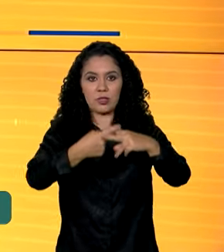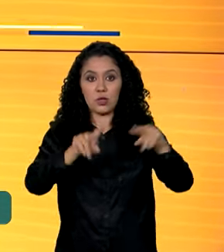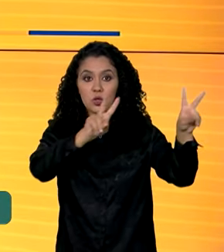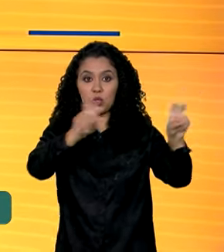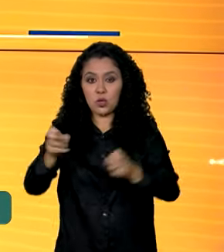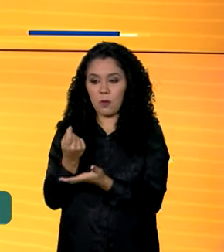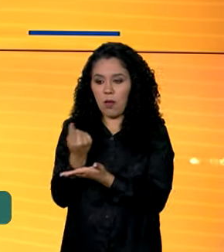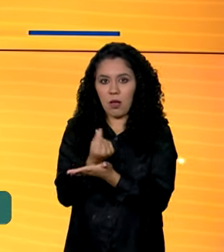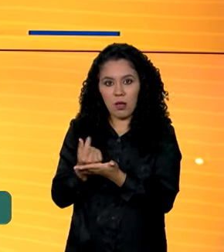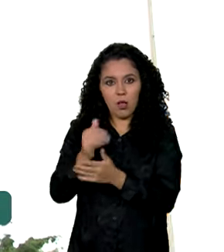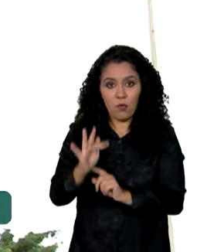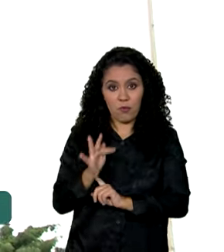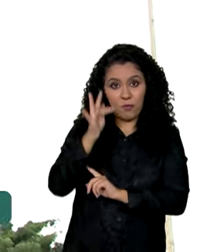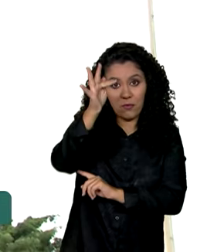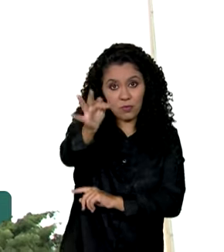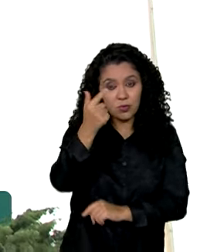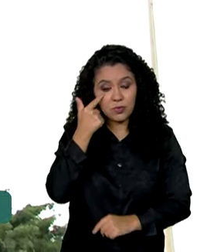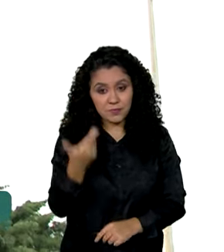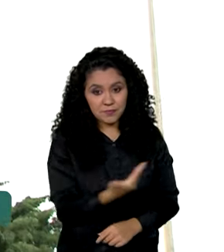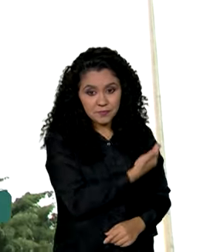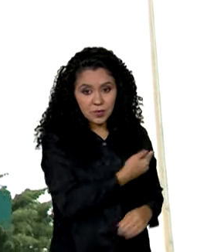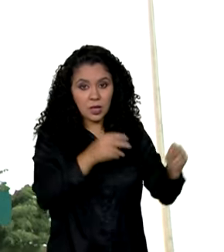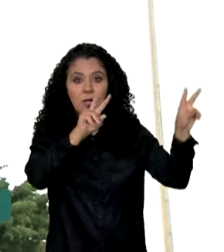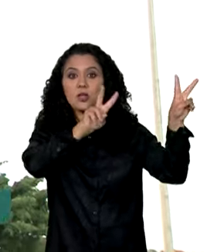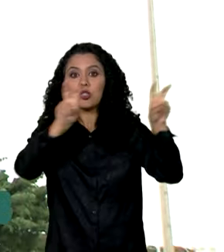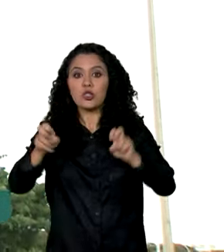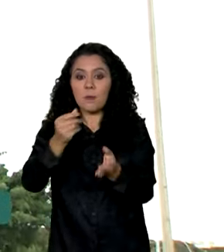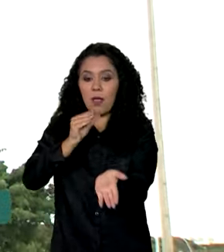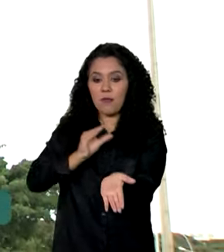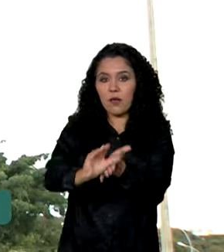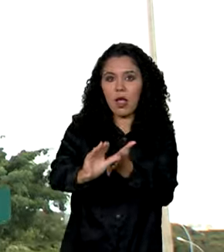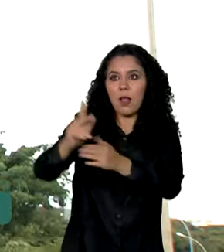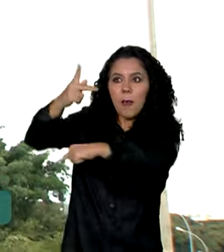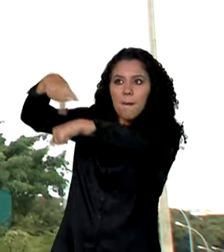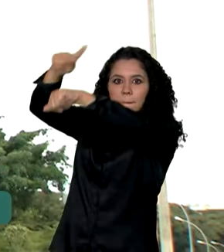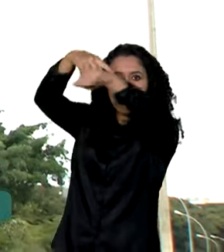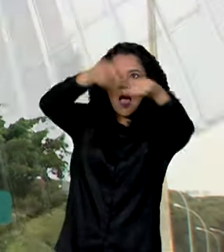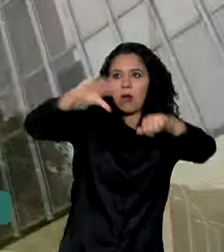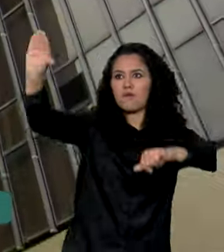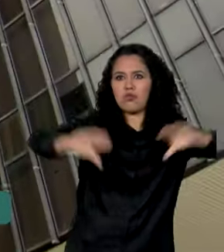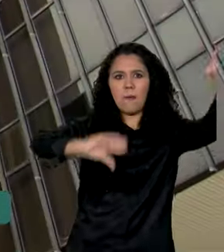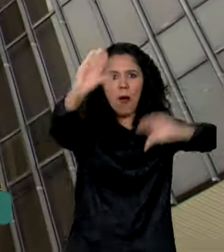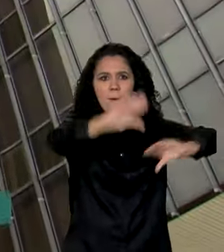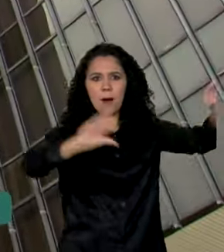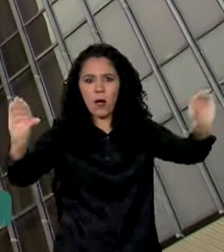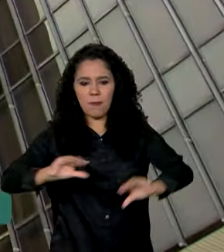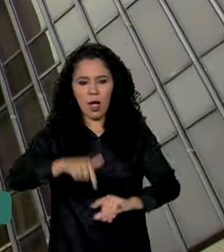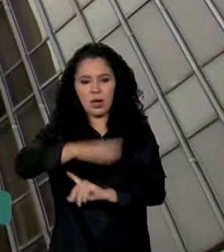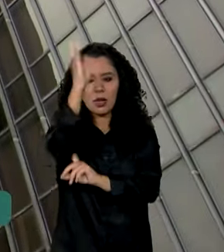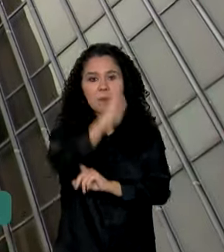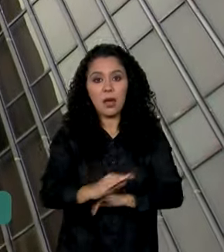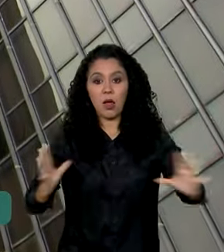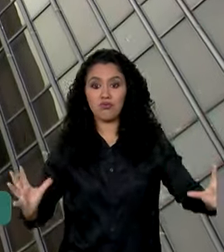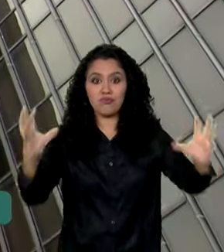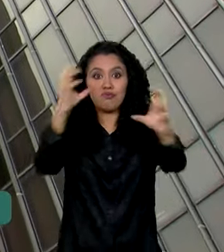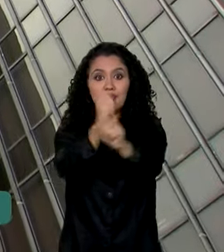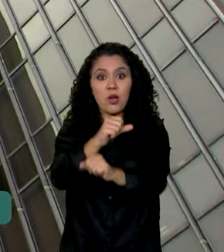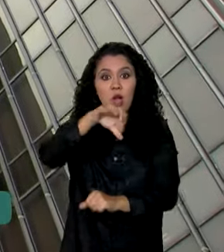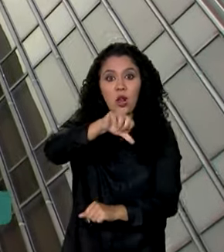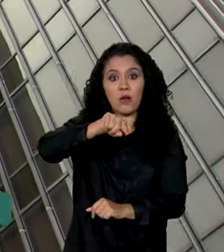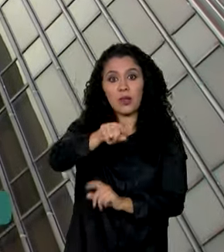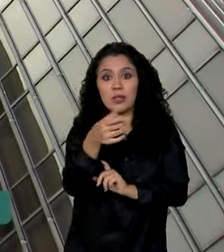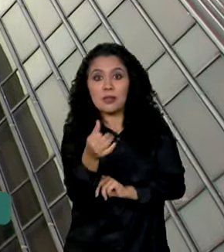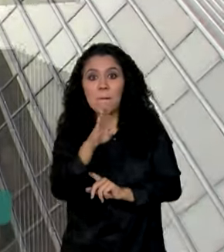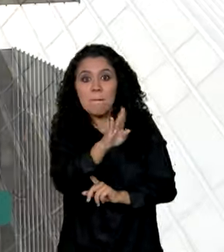crédito para o futuro. Os investimentos vindos de outros países para o Brasil totalizaram 9,6